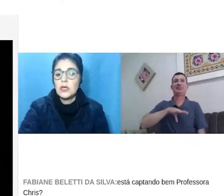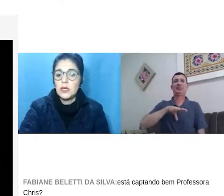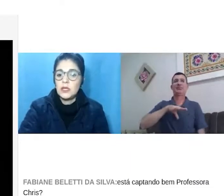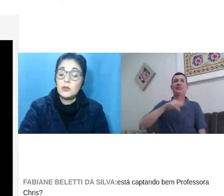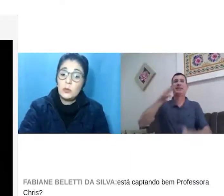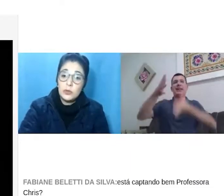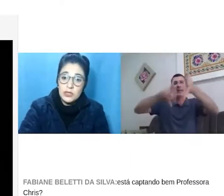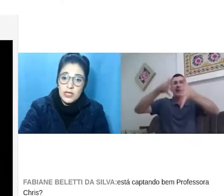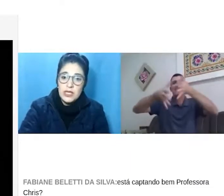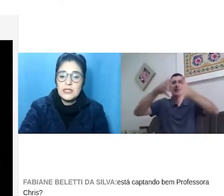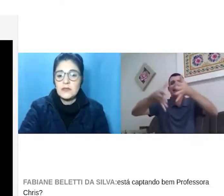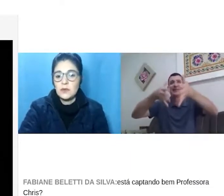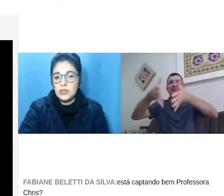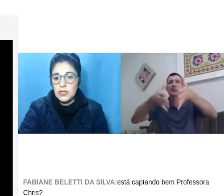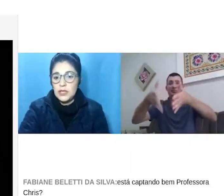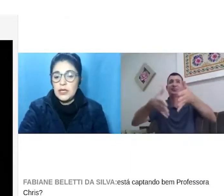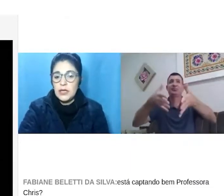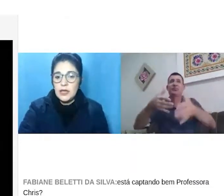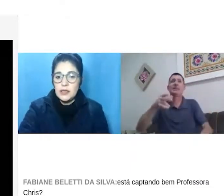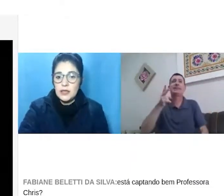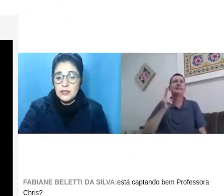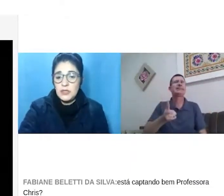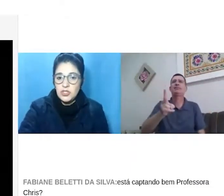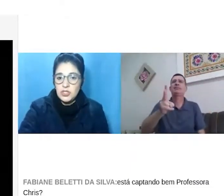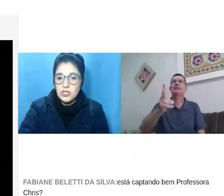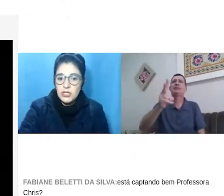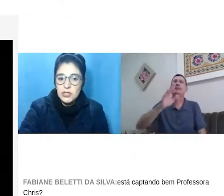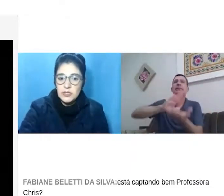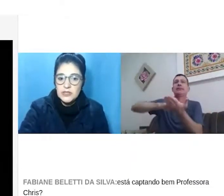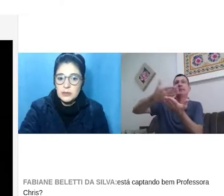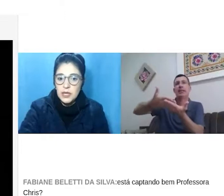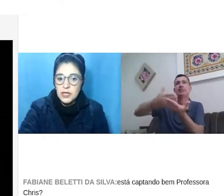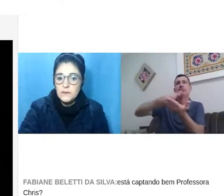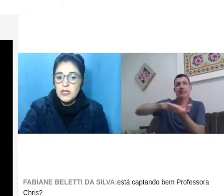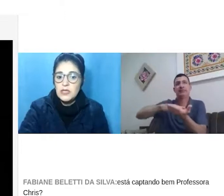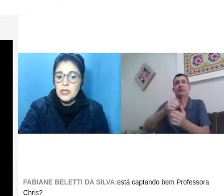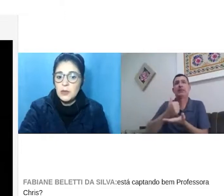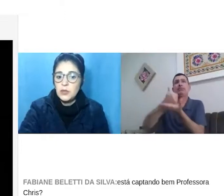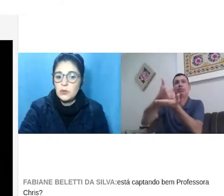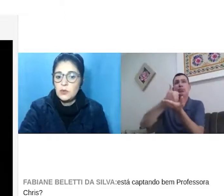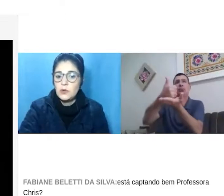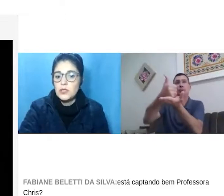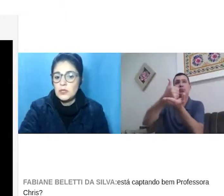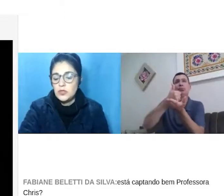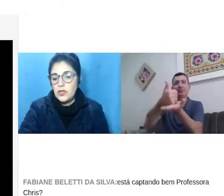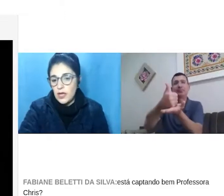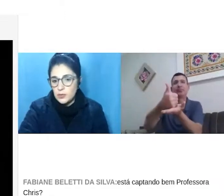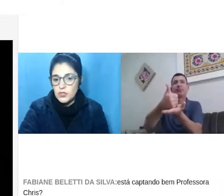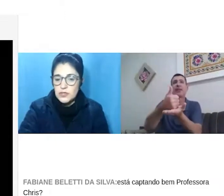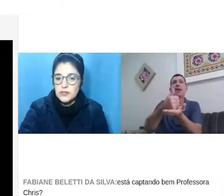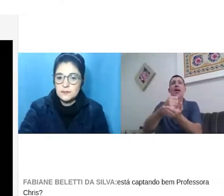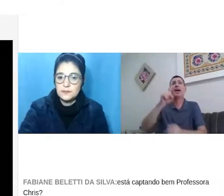no português e vão ter acessibilidade em Libras também e sempre com o auxílio de